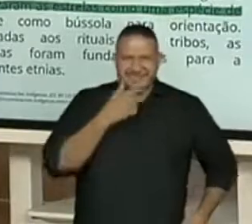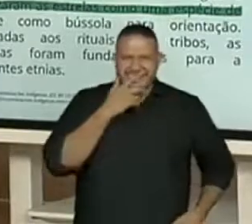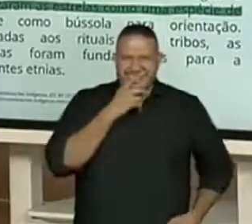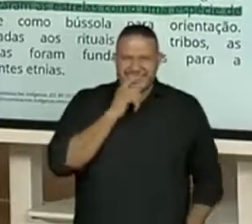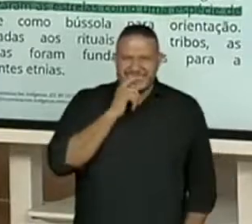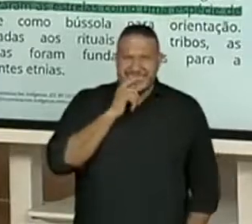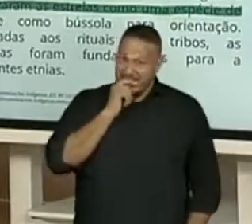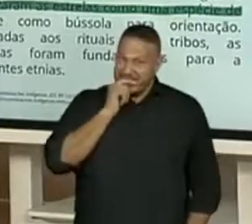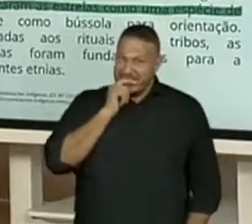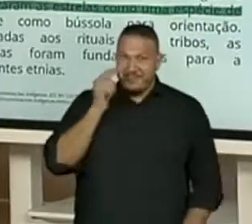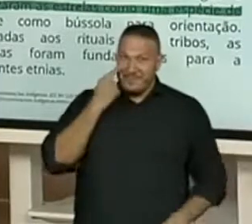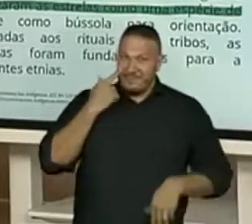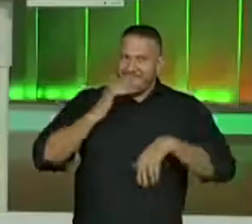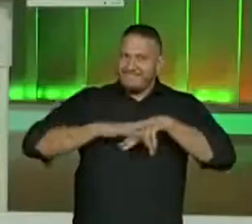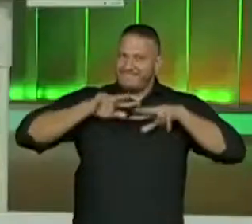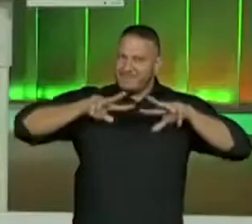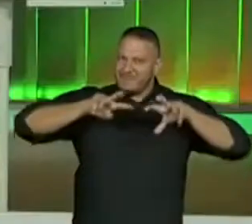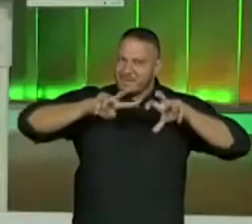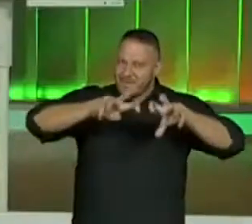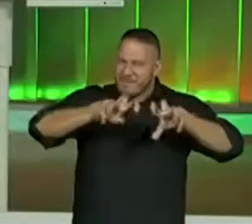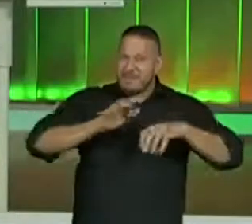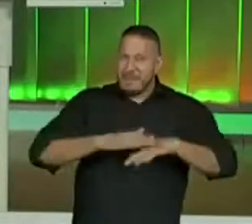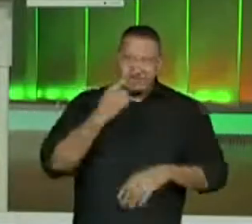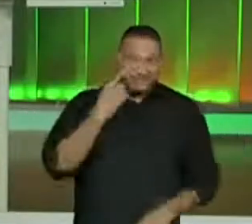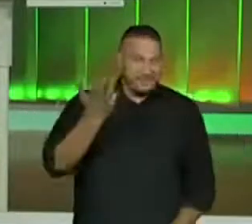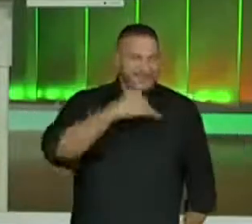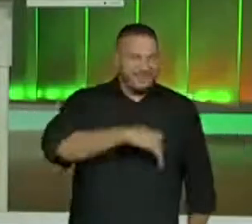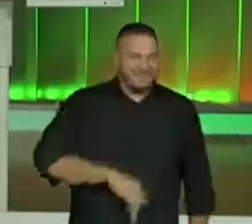Vamos explorar mais comigo.